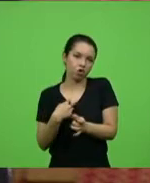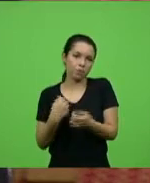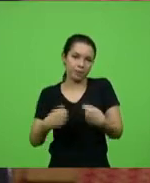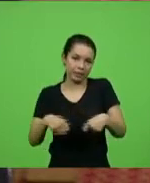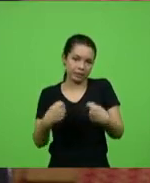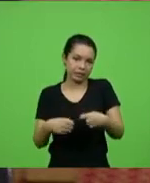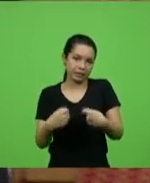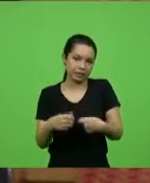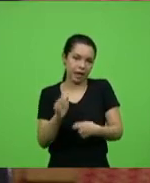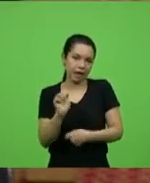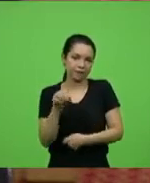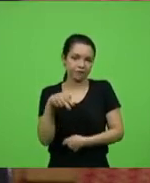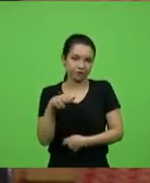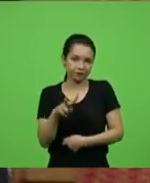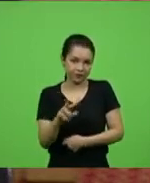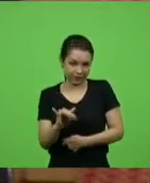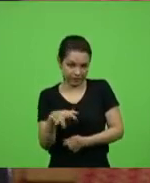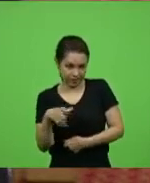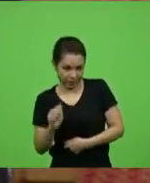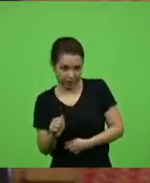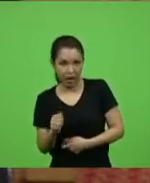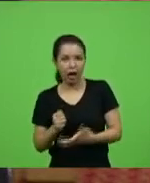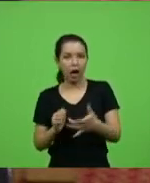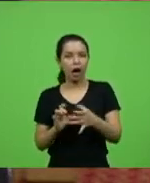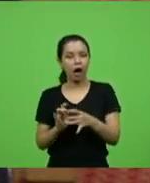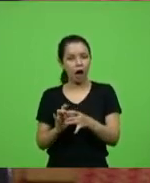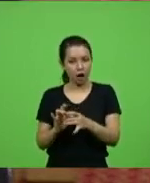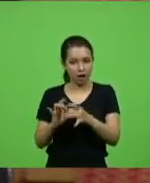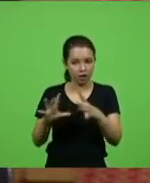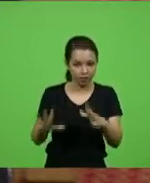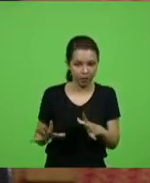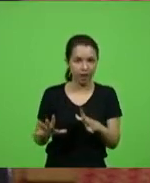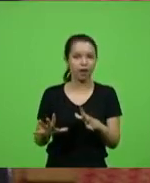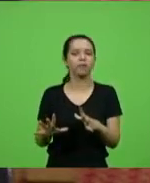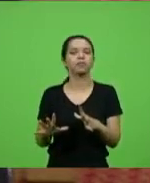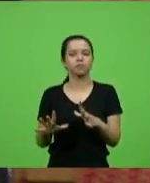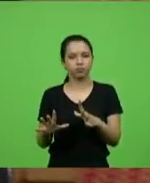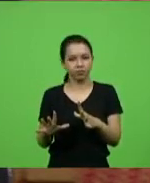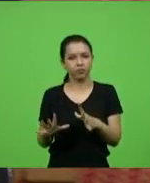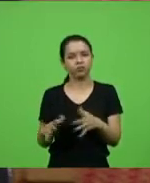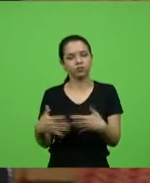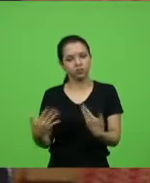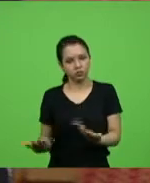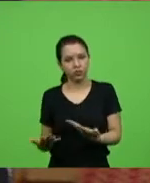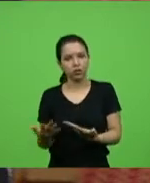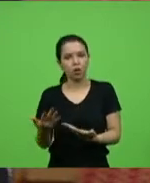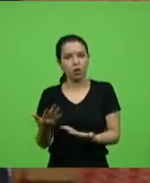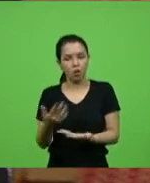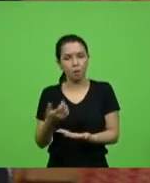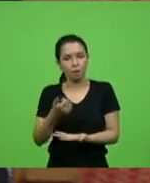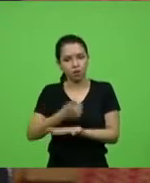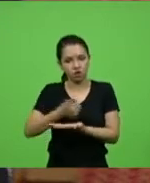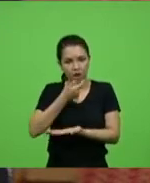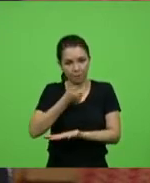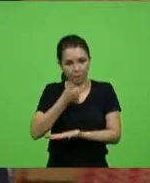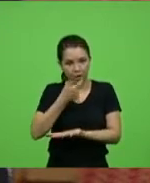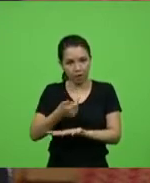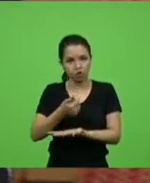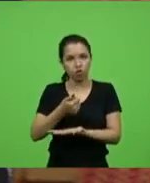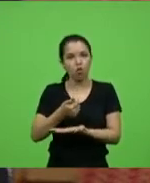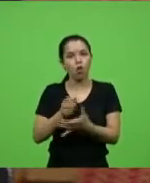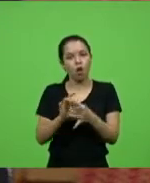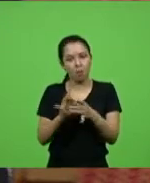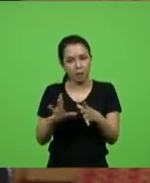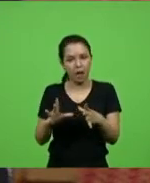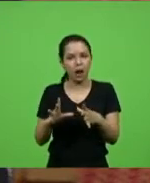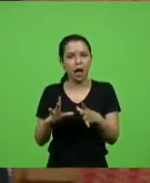Agora, um medicamento aprovado mundialmente, então, anteriormente, eu acredito que o deputado Marcio acompanhou